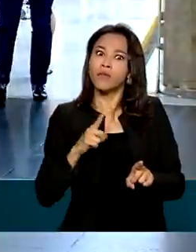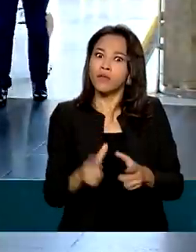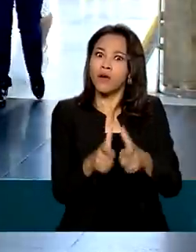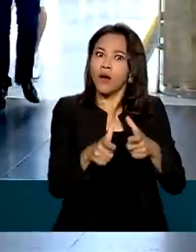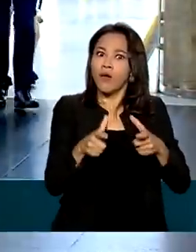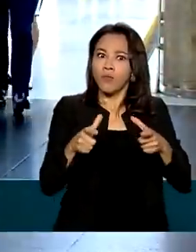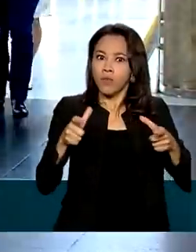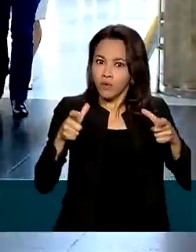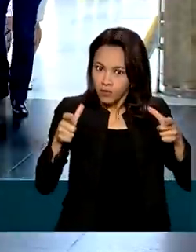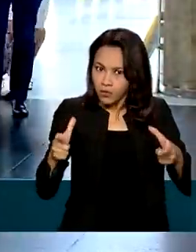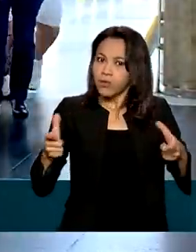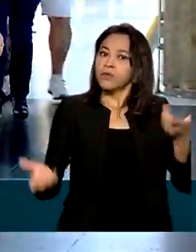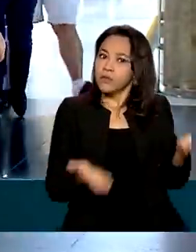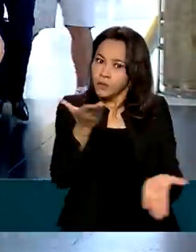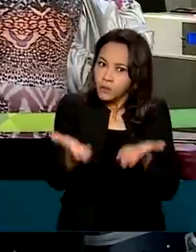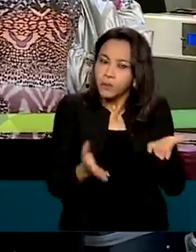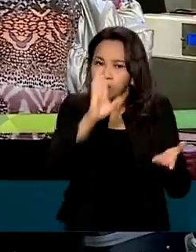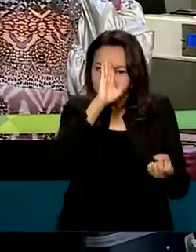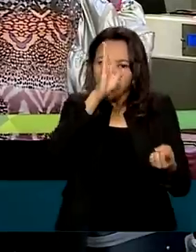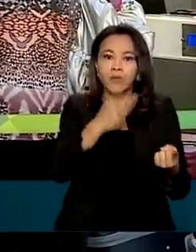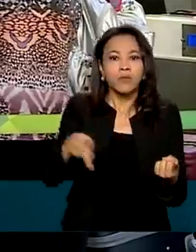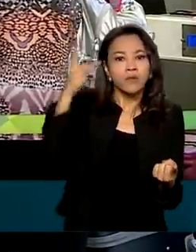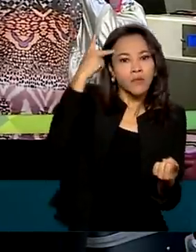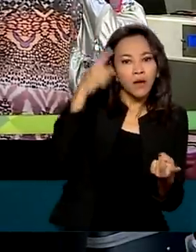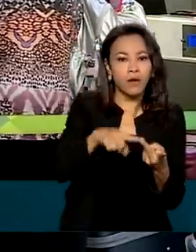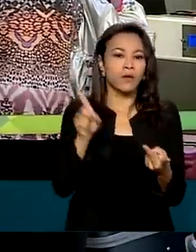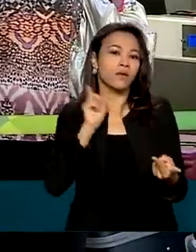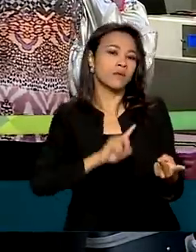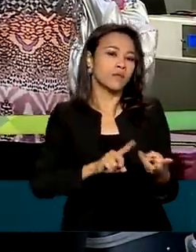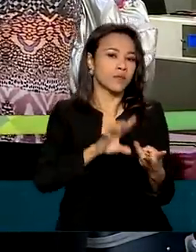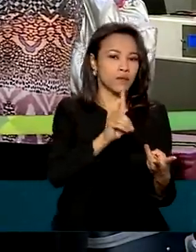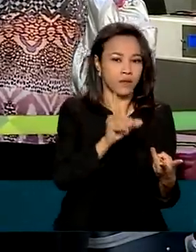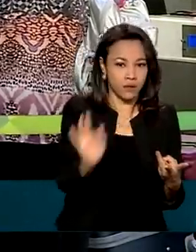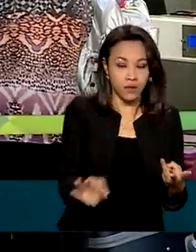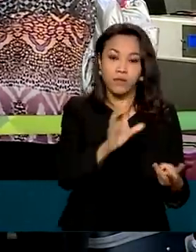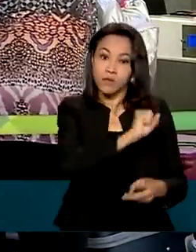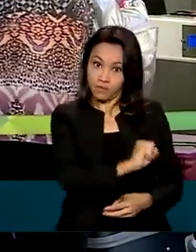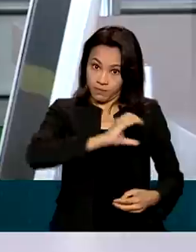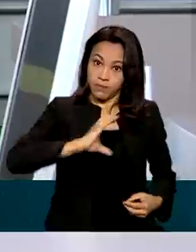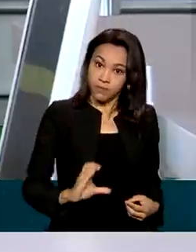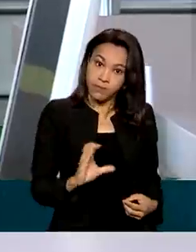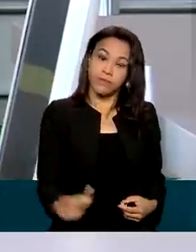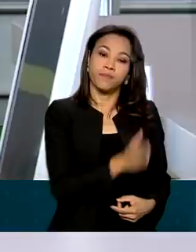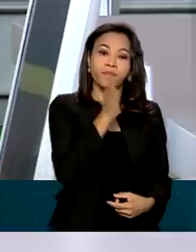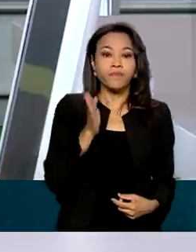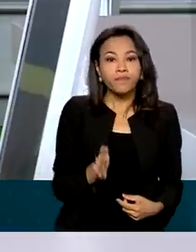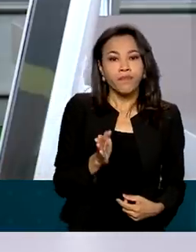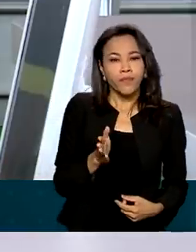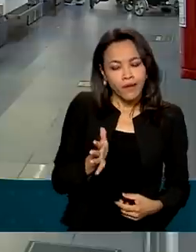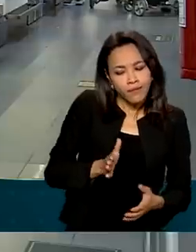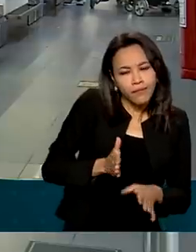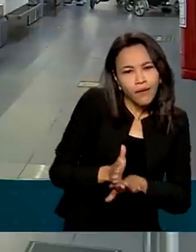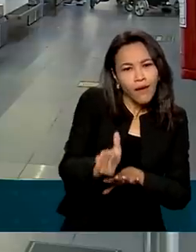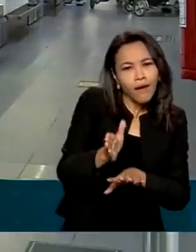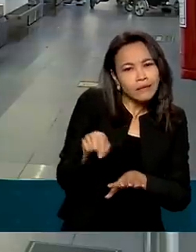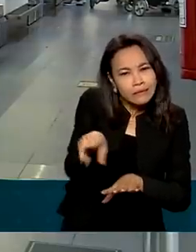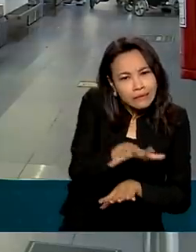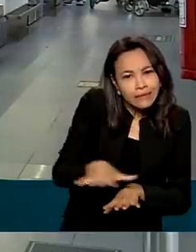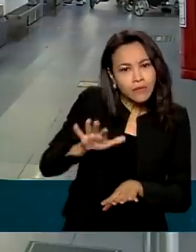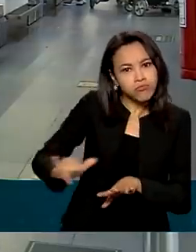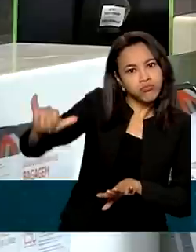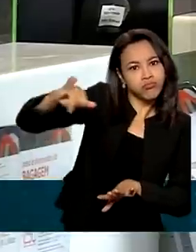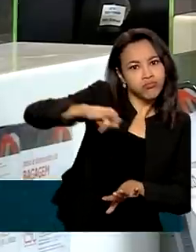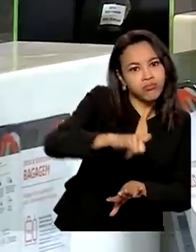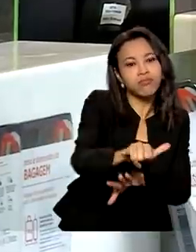no setor de serviços, com destaque para São Paulo, Minas Gerais, Distrito Federal e Santa Catarina. Entre os segmentos, o de transporte